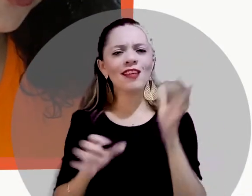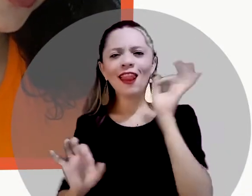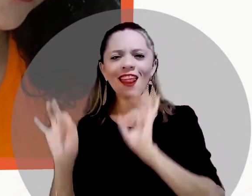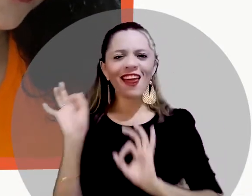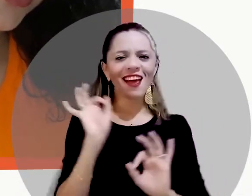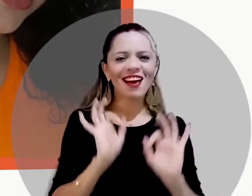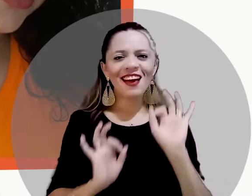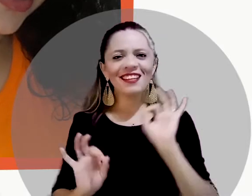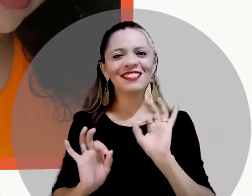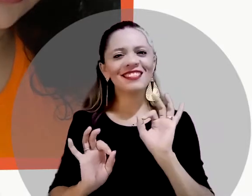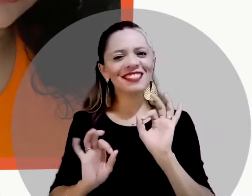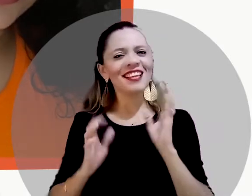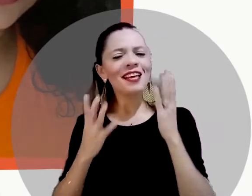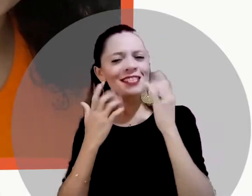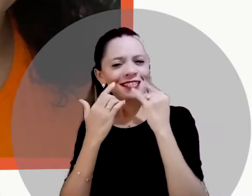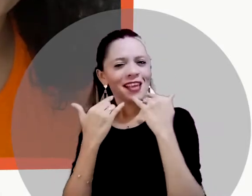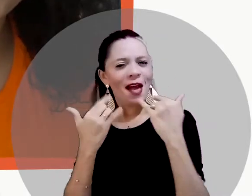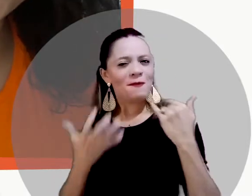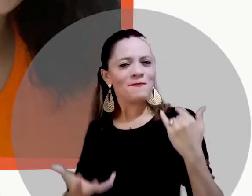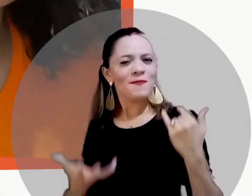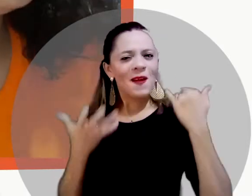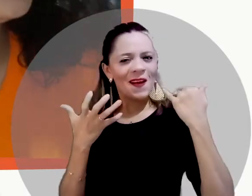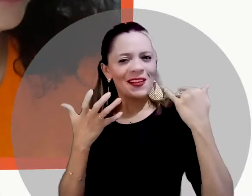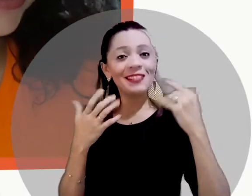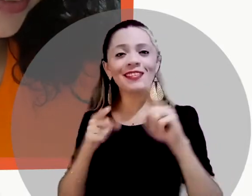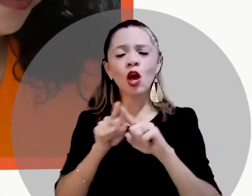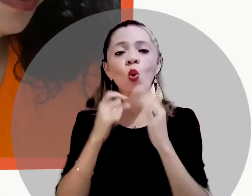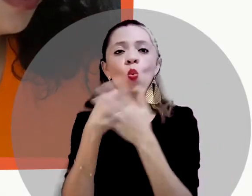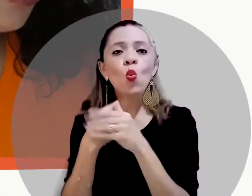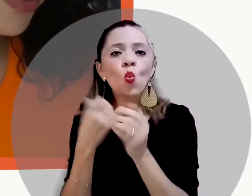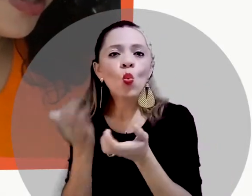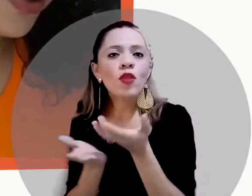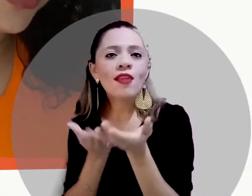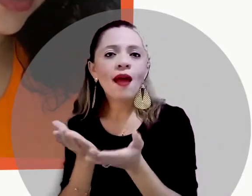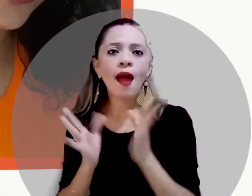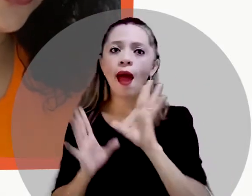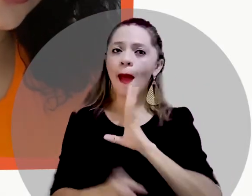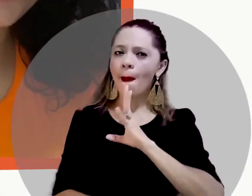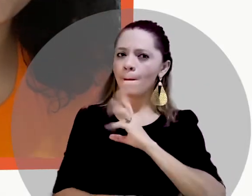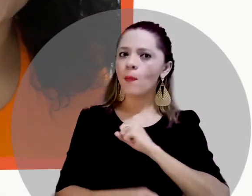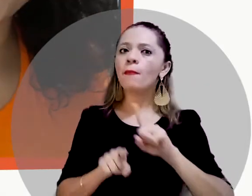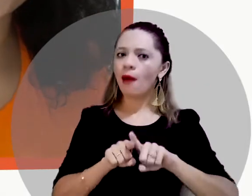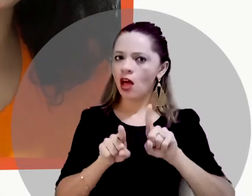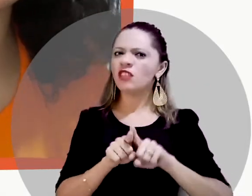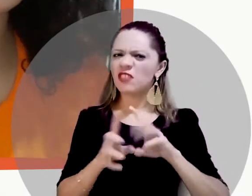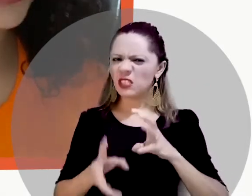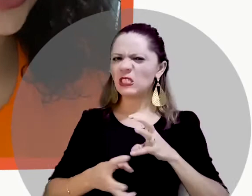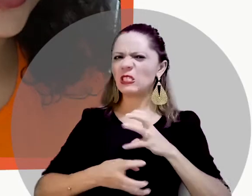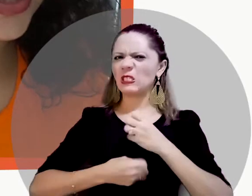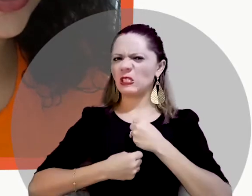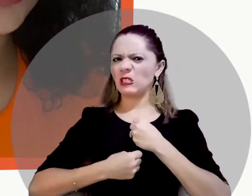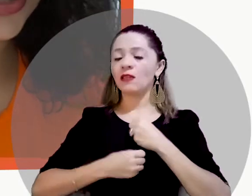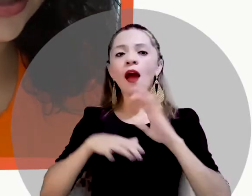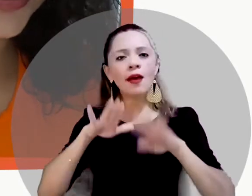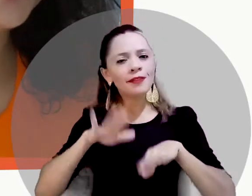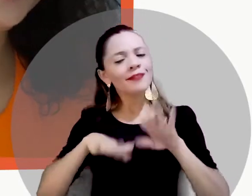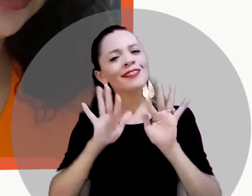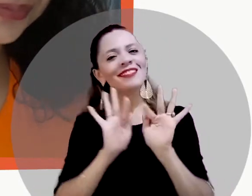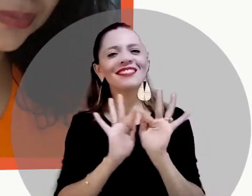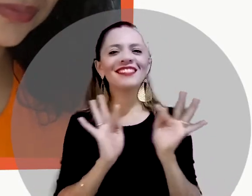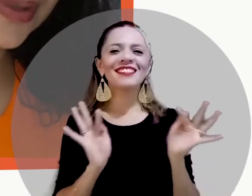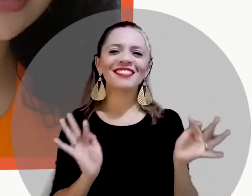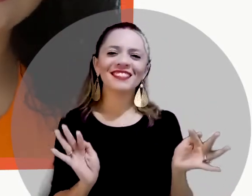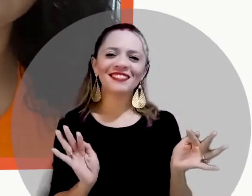feroz, elegante, charmosa, linda, cuidadosa, amorosa, mas às vezes é a marca.